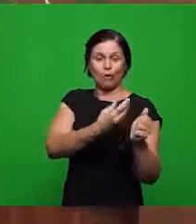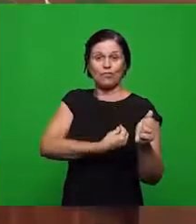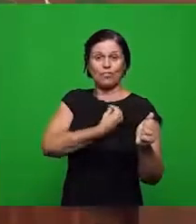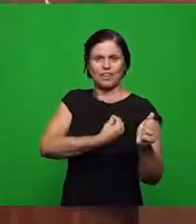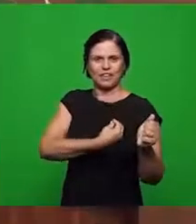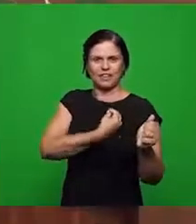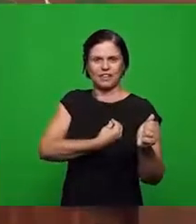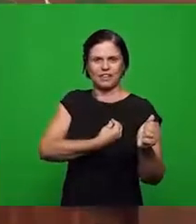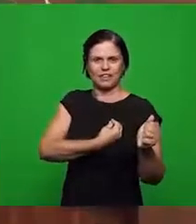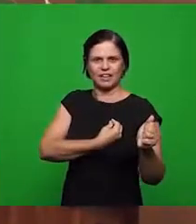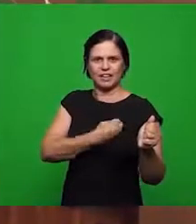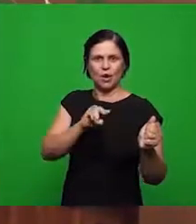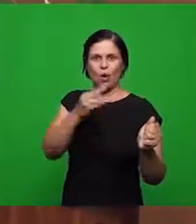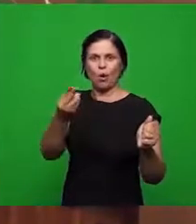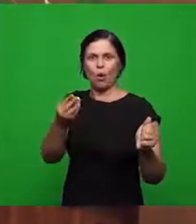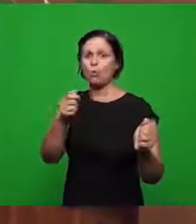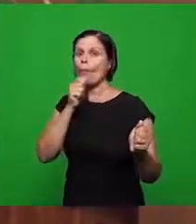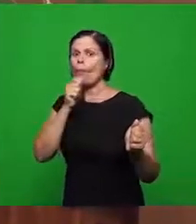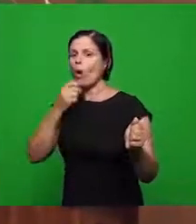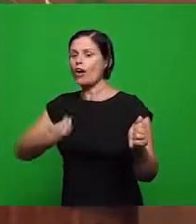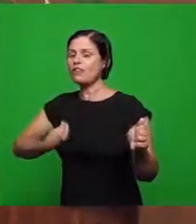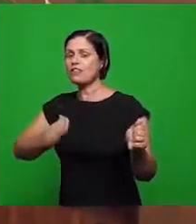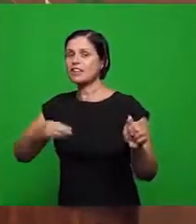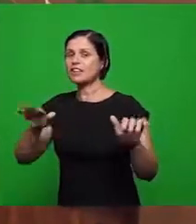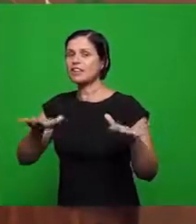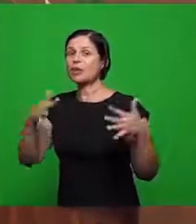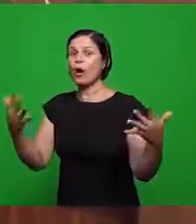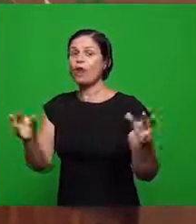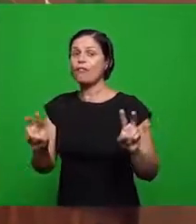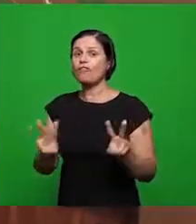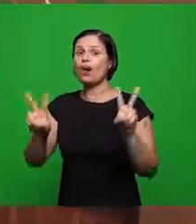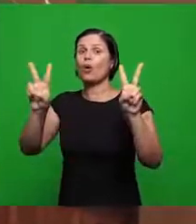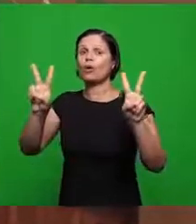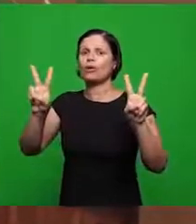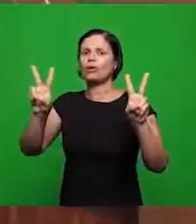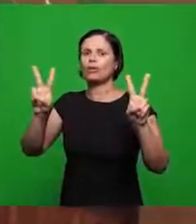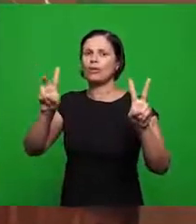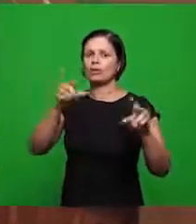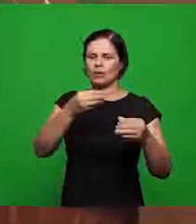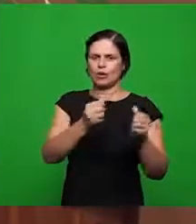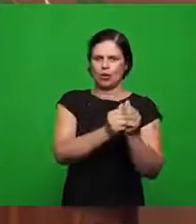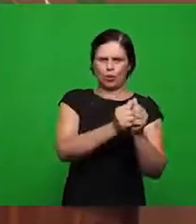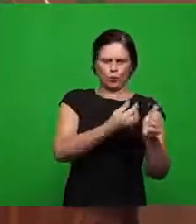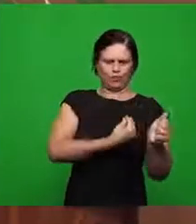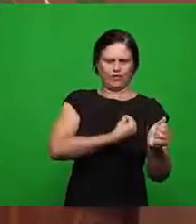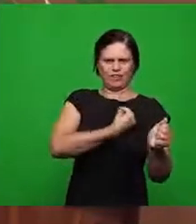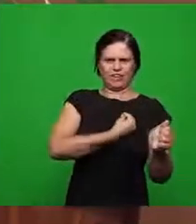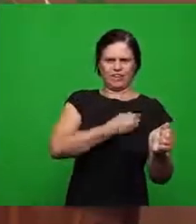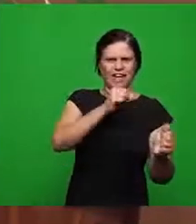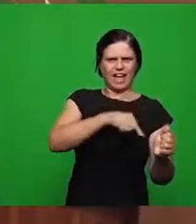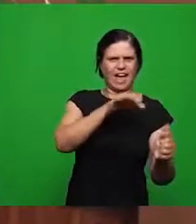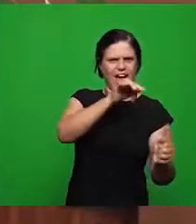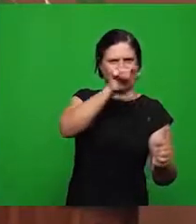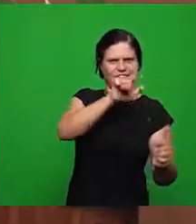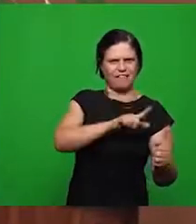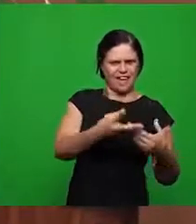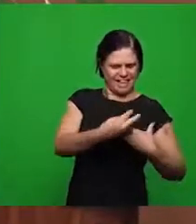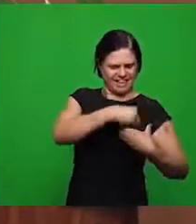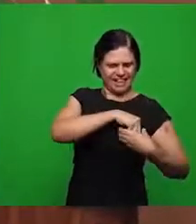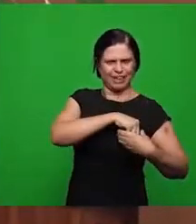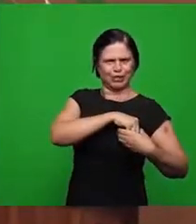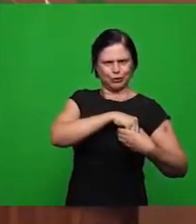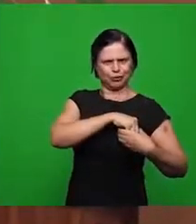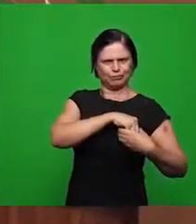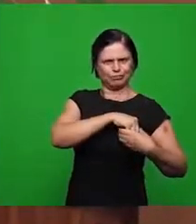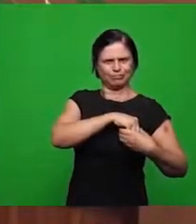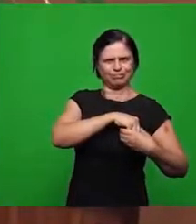ela está sem vida com vida é a fé viva é aquilo que está no interior a semente